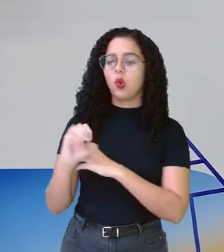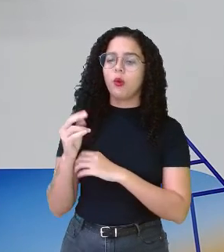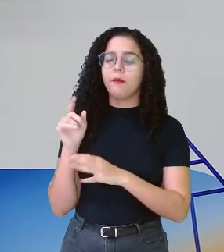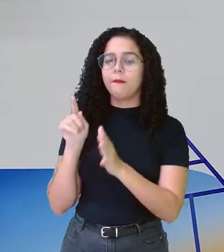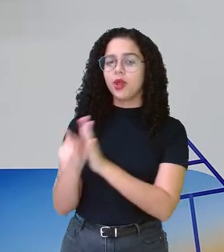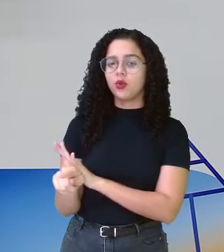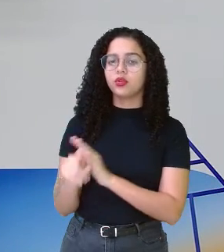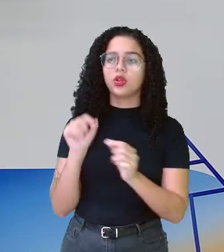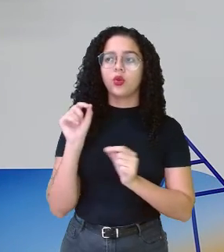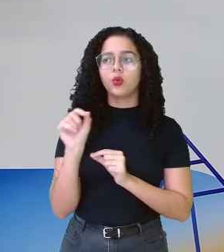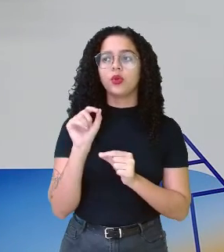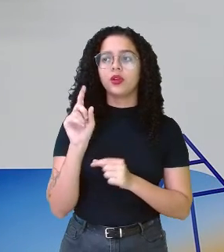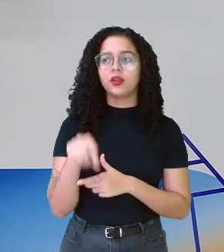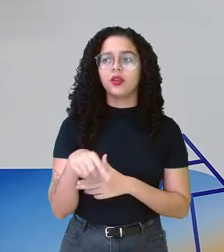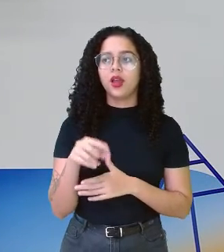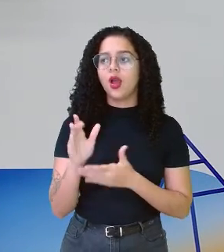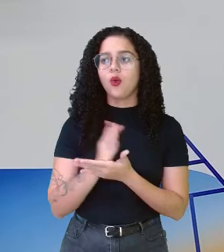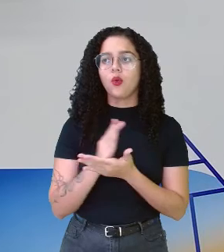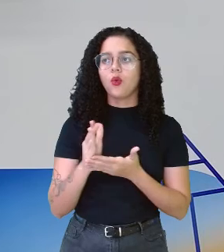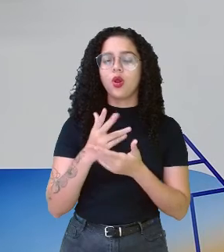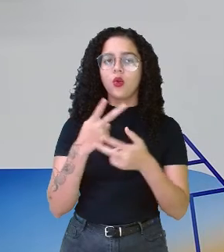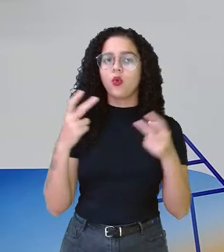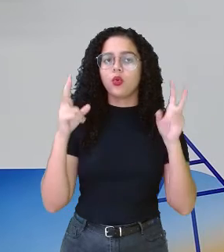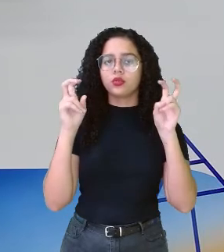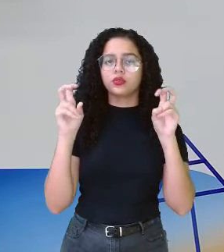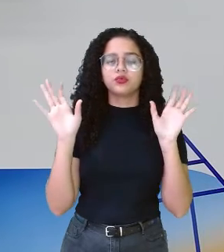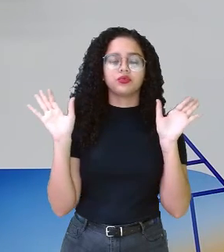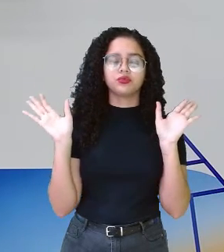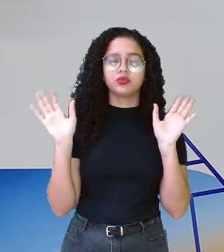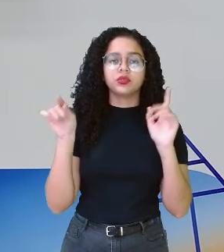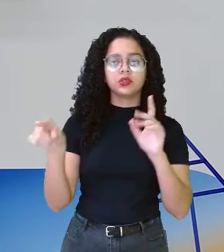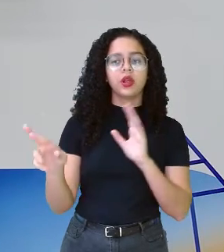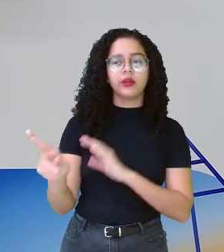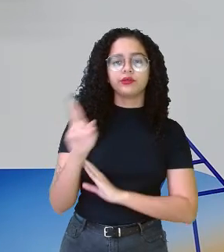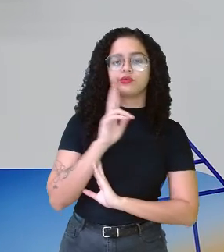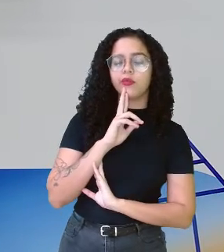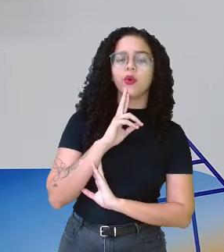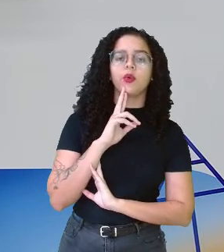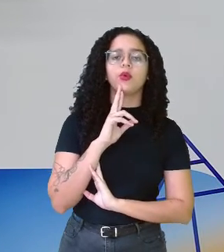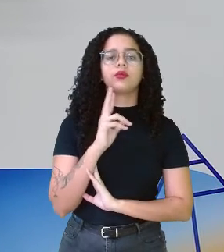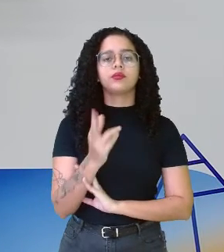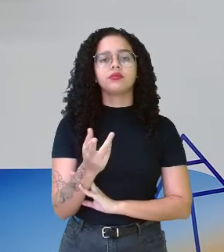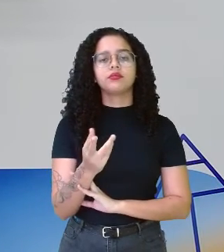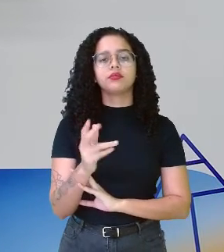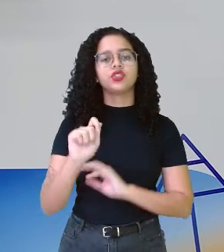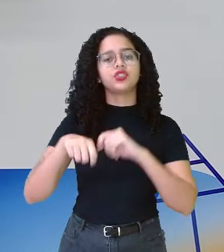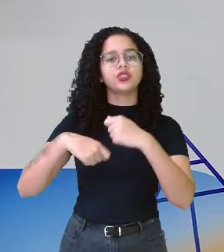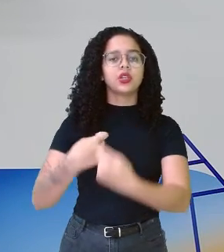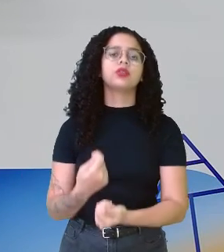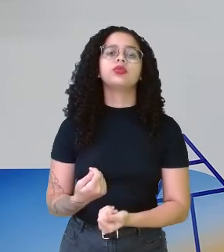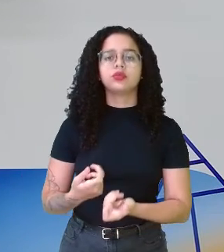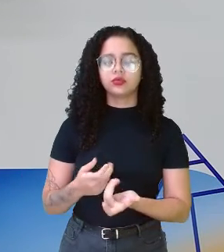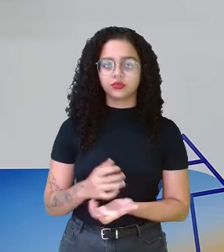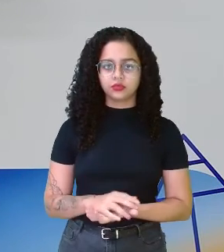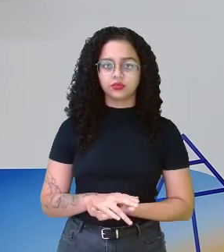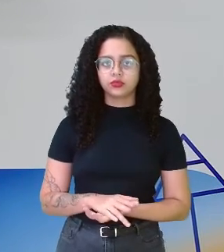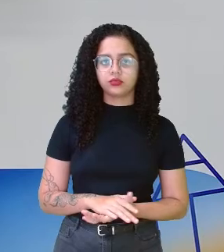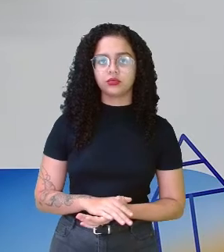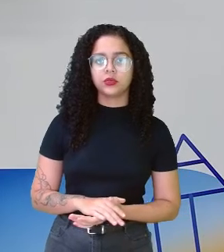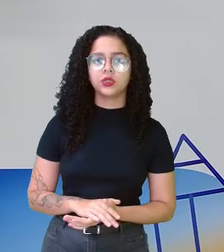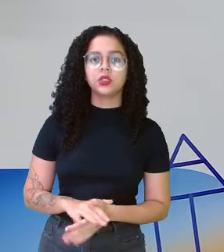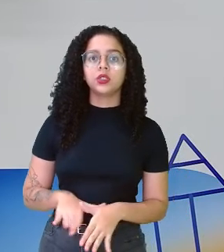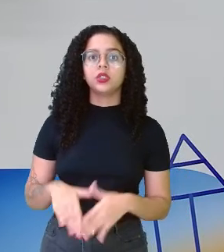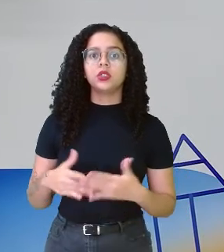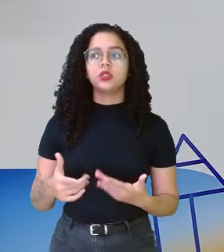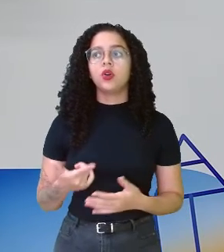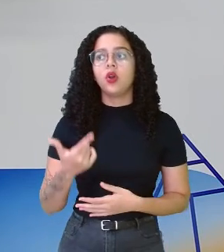ele o que é determinado assunto, enfim, e ele responder em sinais. Então, é